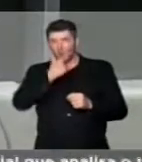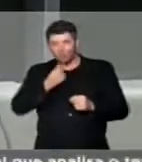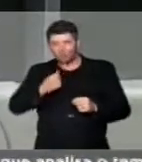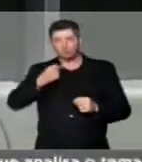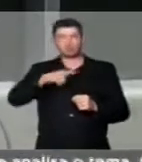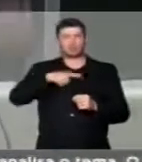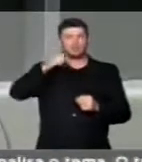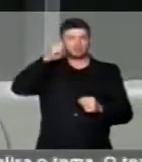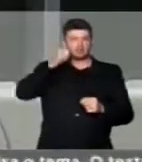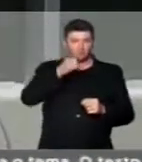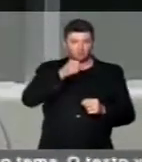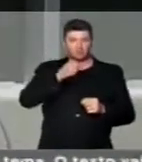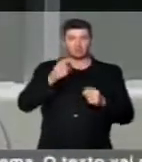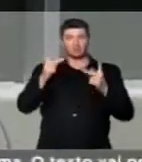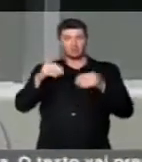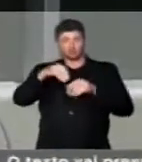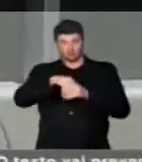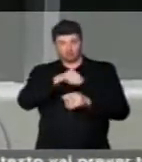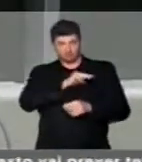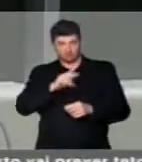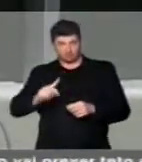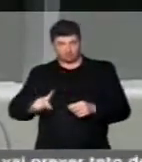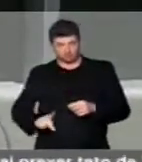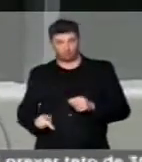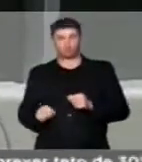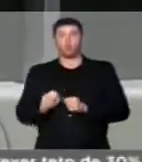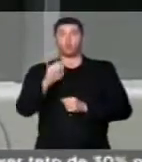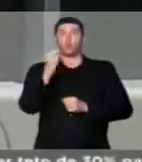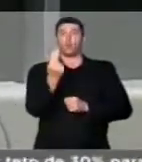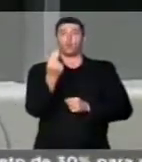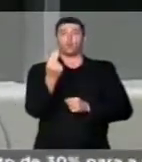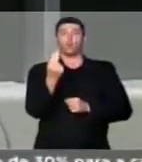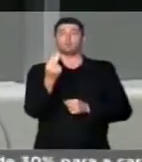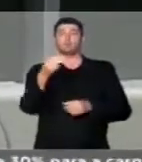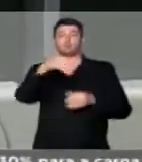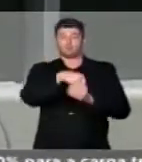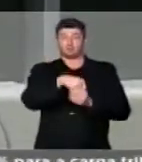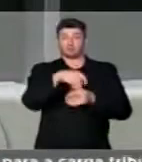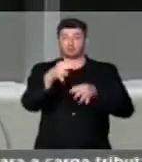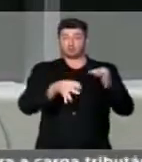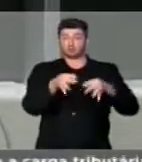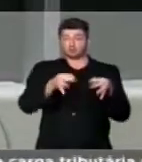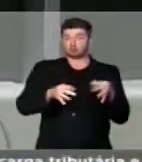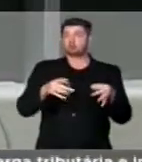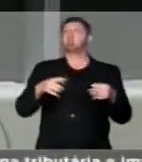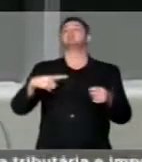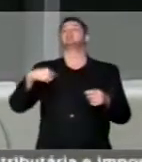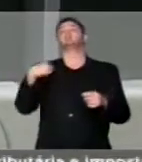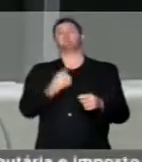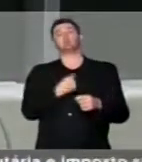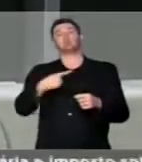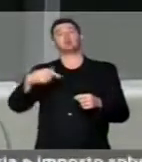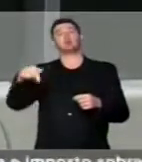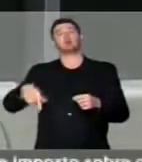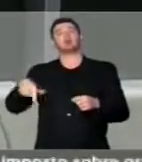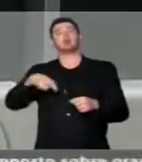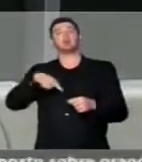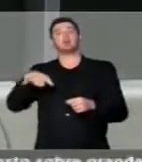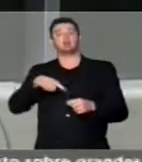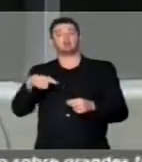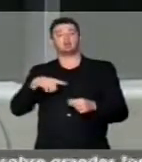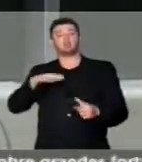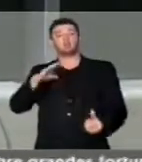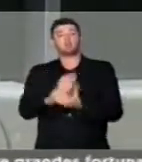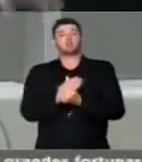mulheres, tanto no Ministério Público quanto na Justiça, nós teremos aqui um